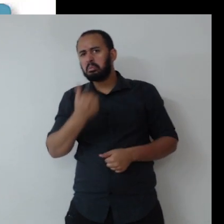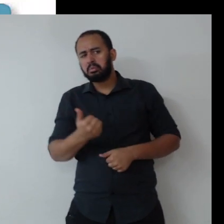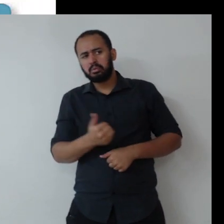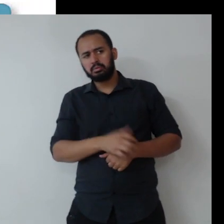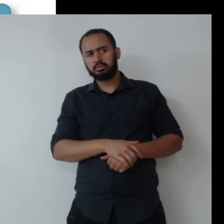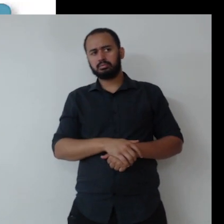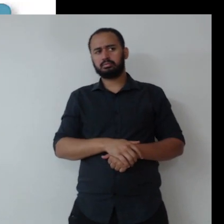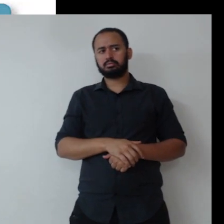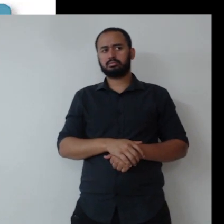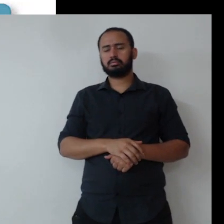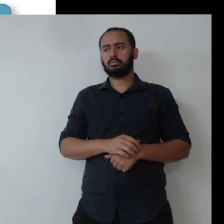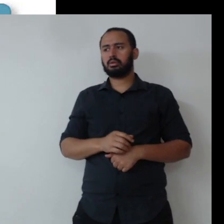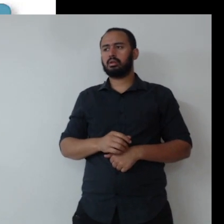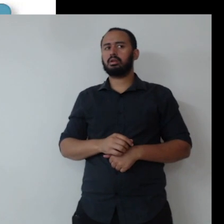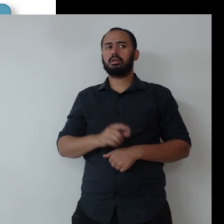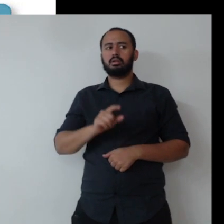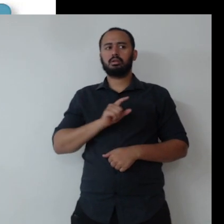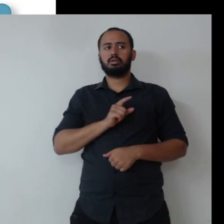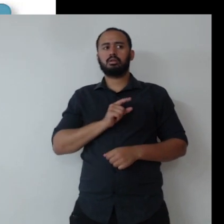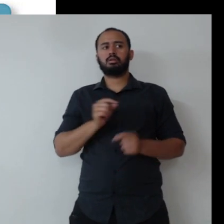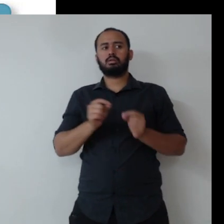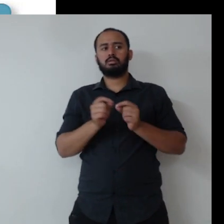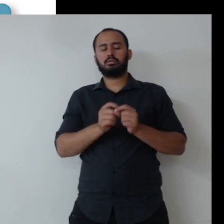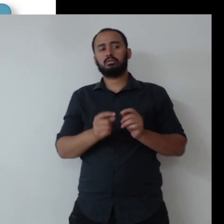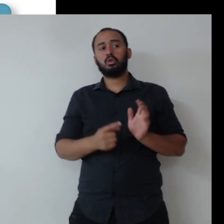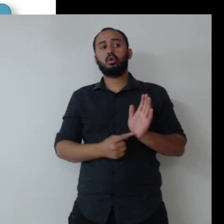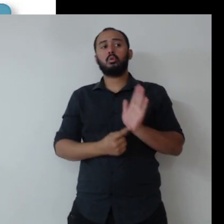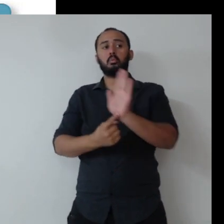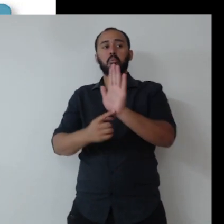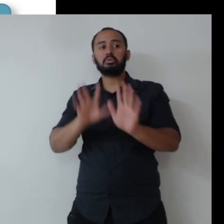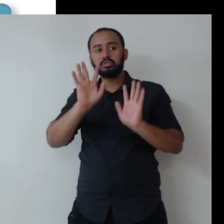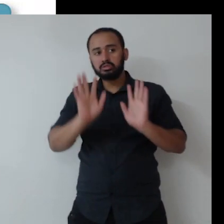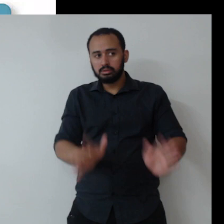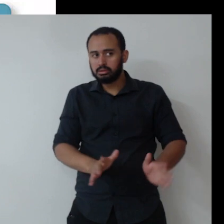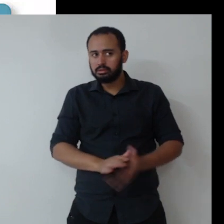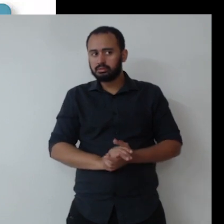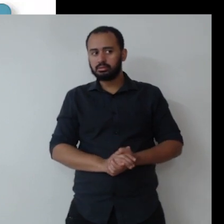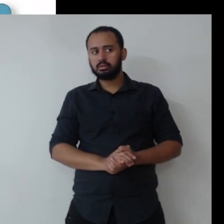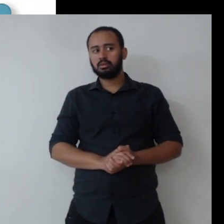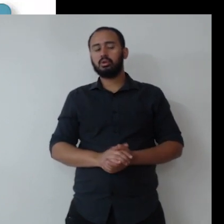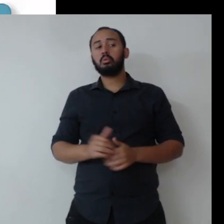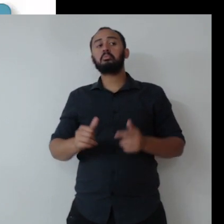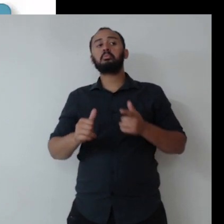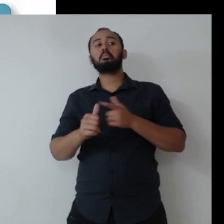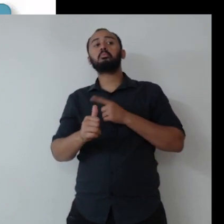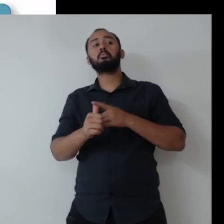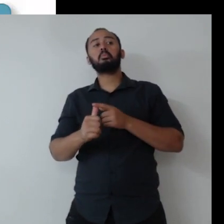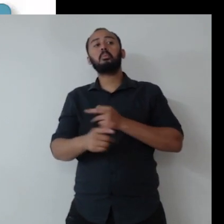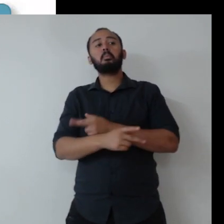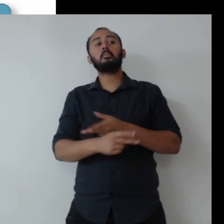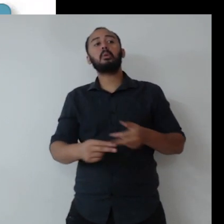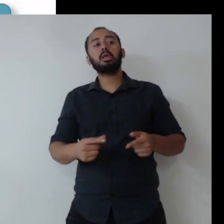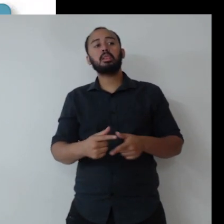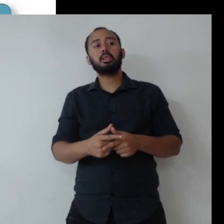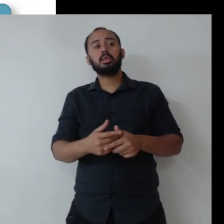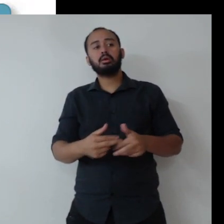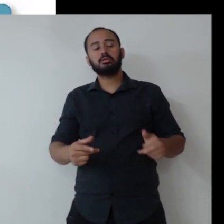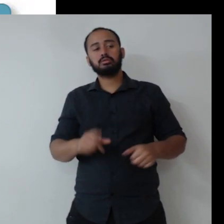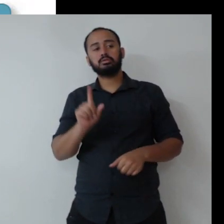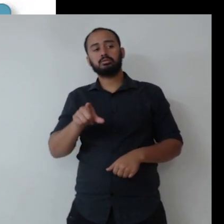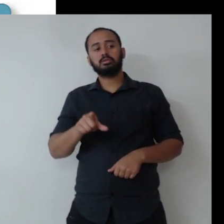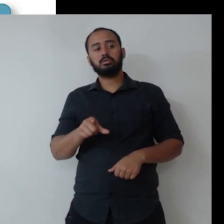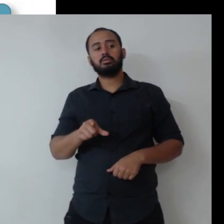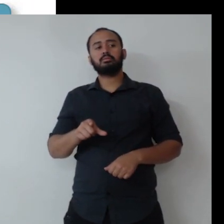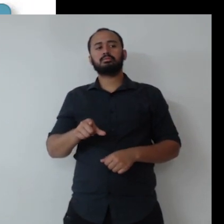para a gente materializar, a resolução, ela foi publicada, o projeto, o primeiro produto do projeto, foi uma